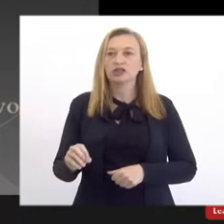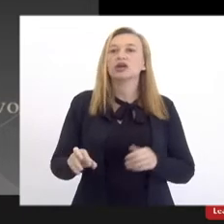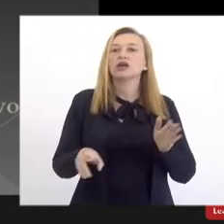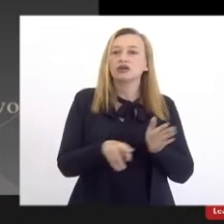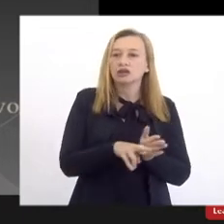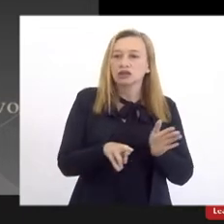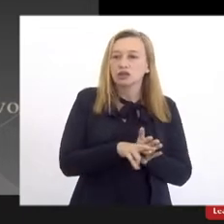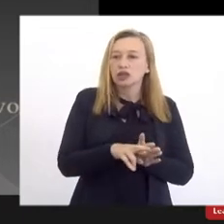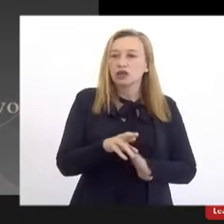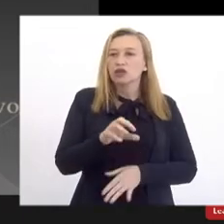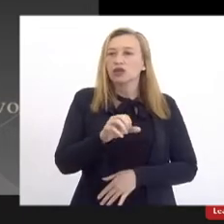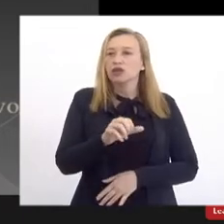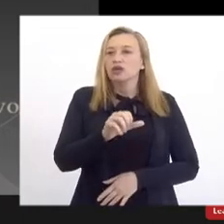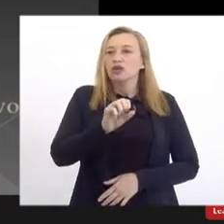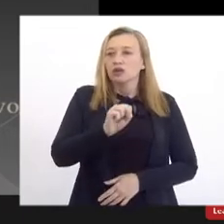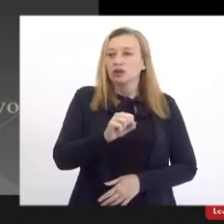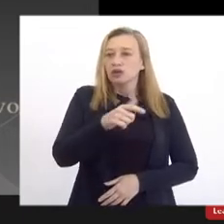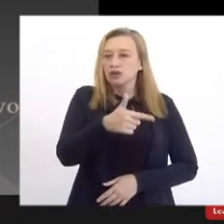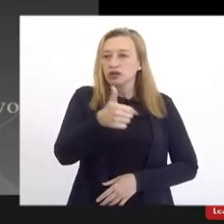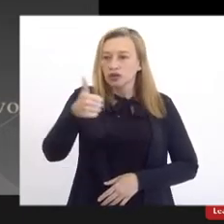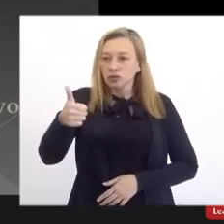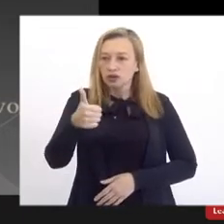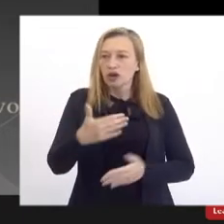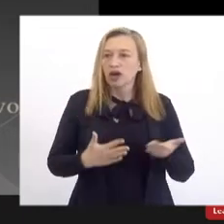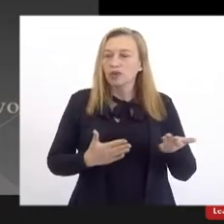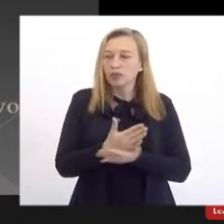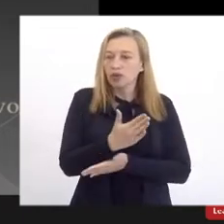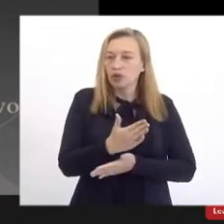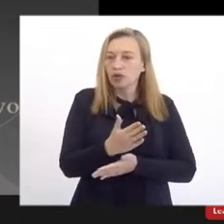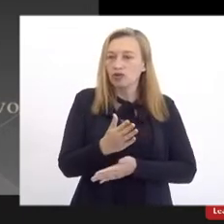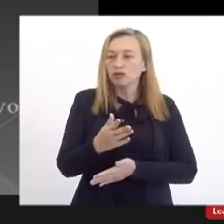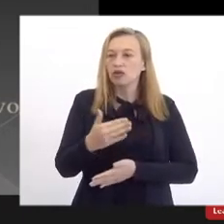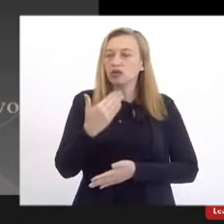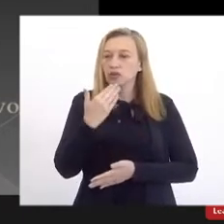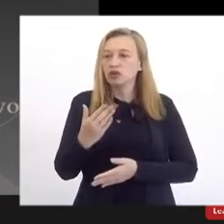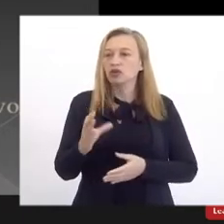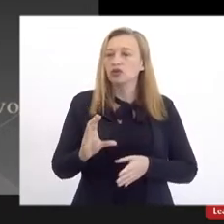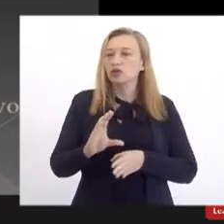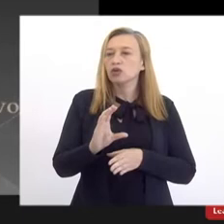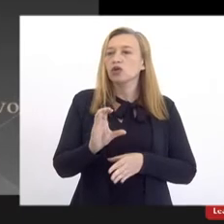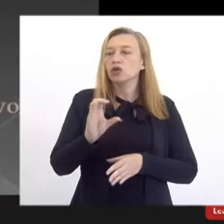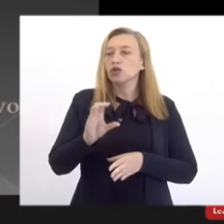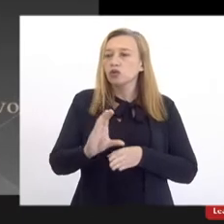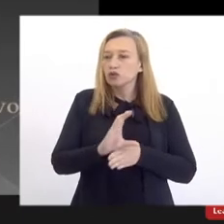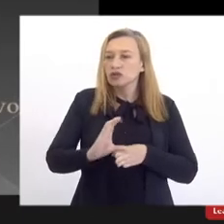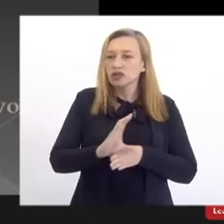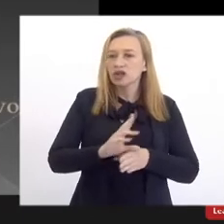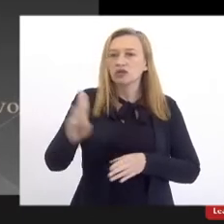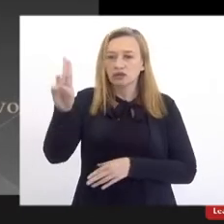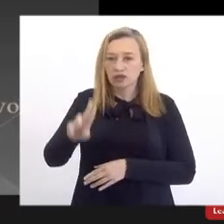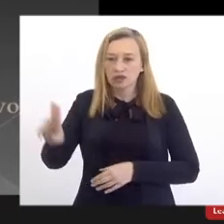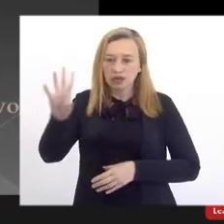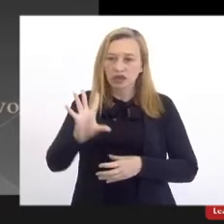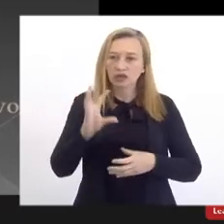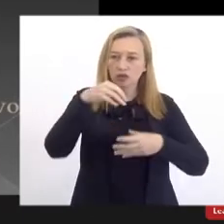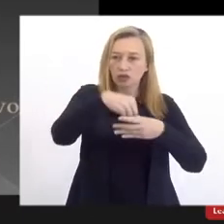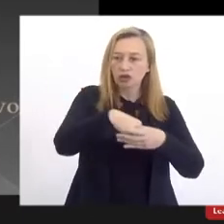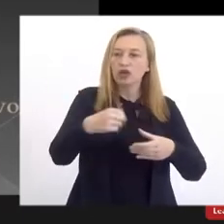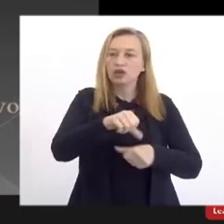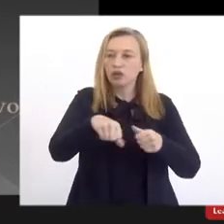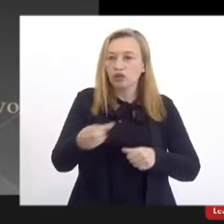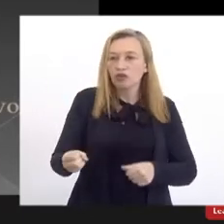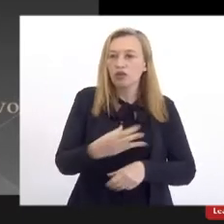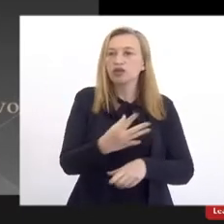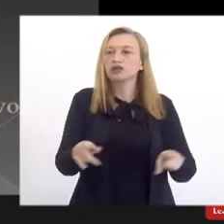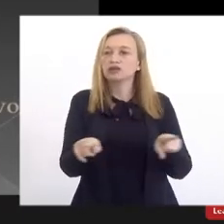12 de agosto de 2021, que aprova o manifesto do Conselho Universitário pela incorporação, renovando também